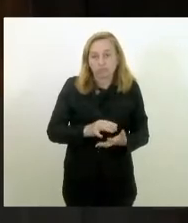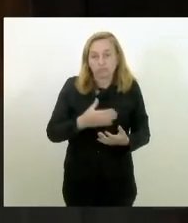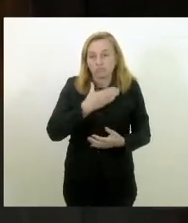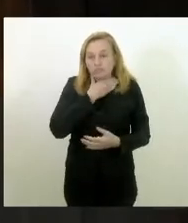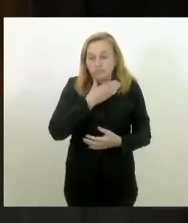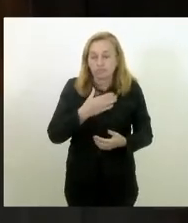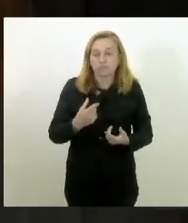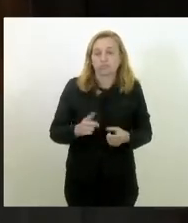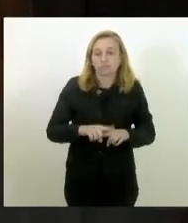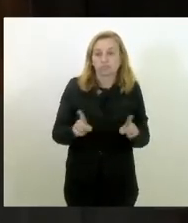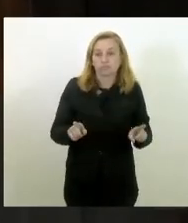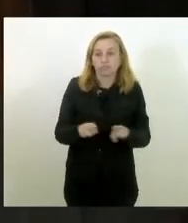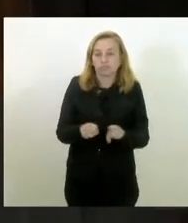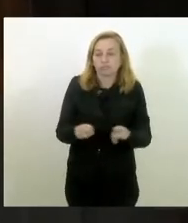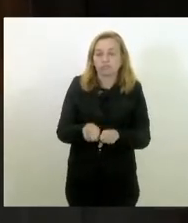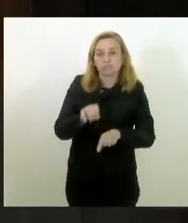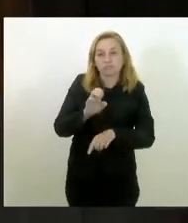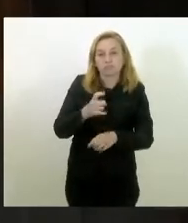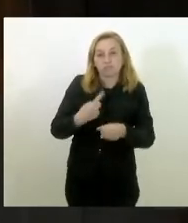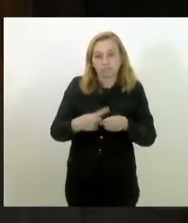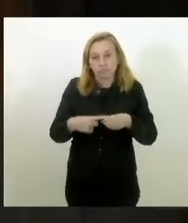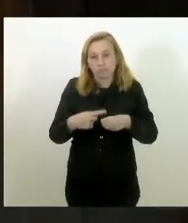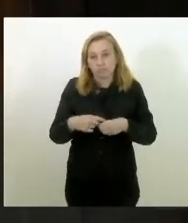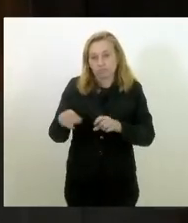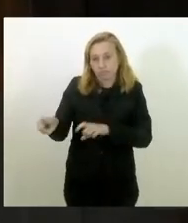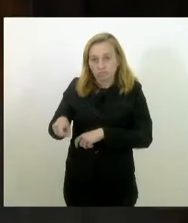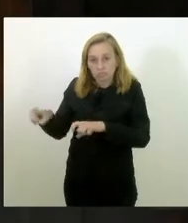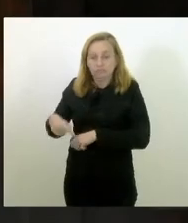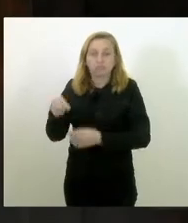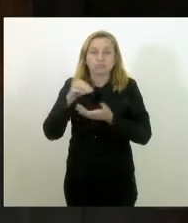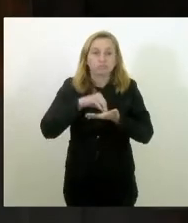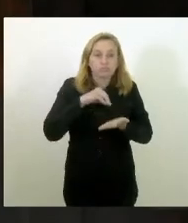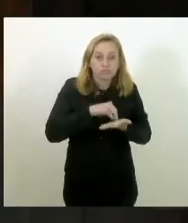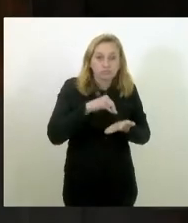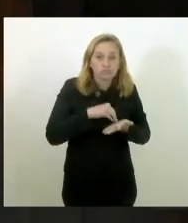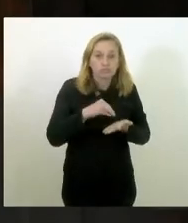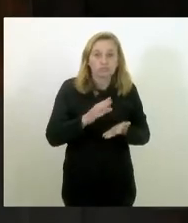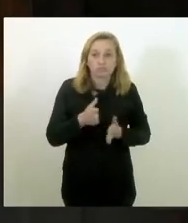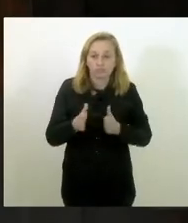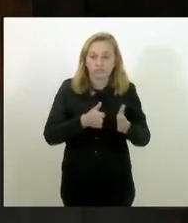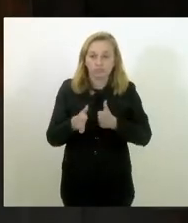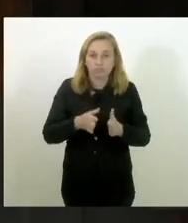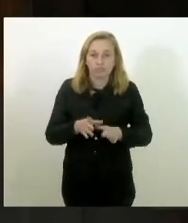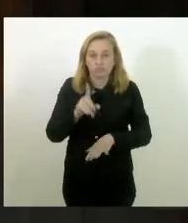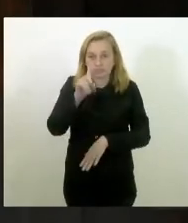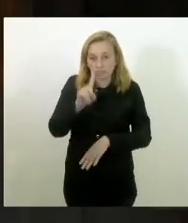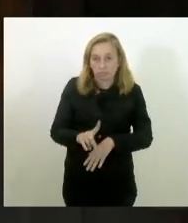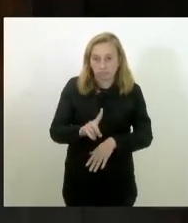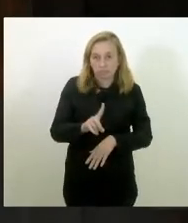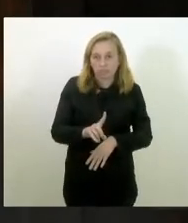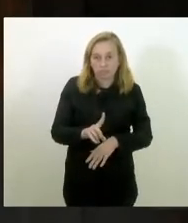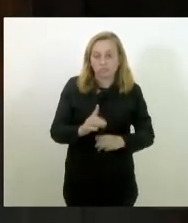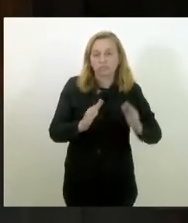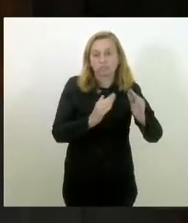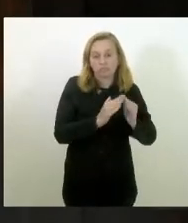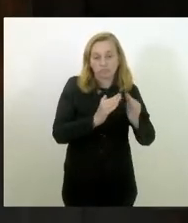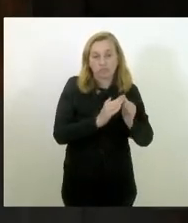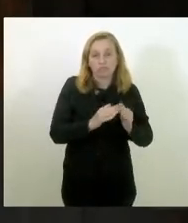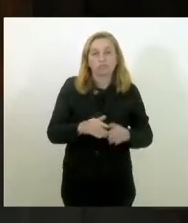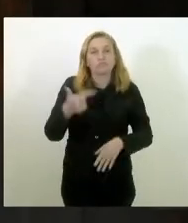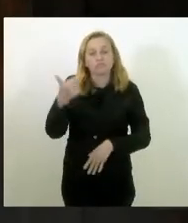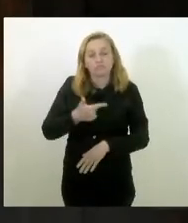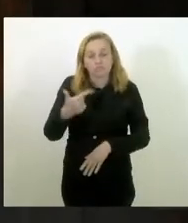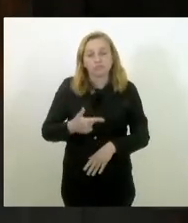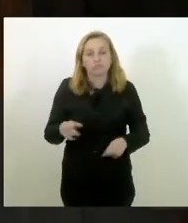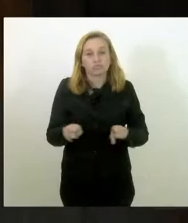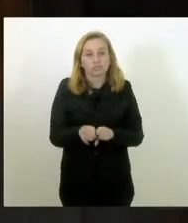mas também municípios do interior, que é a falta de acesso, falta de confirmação do direito constitucional à habitação. Segundo exemplo que